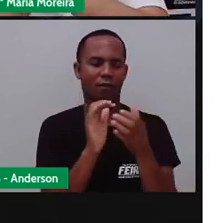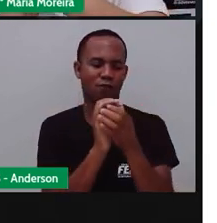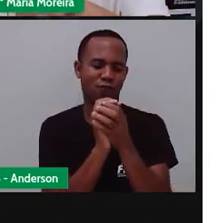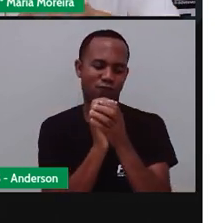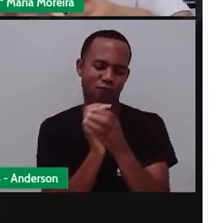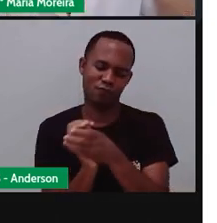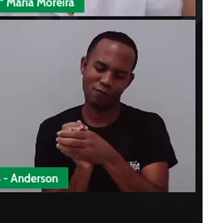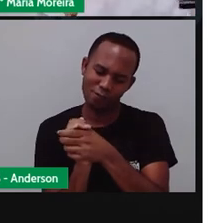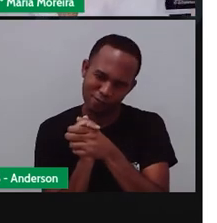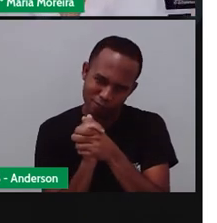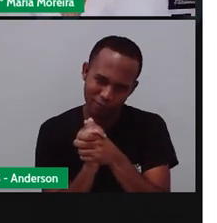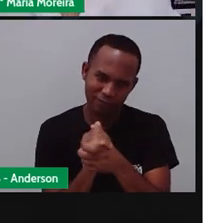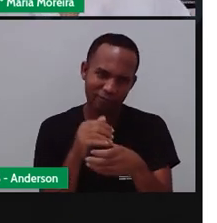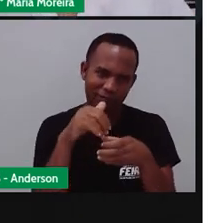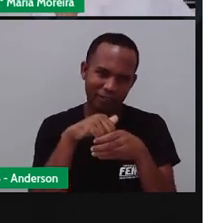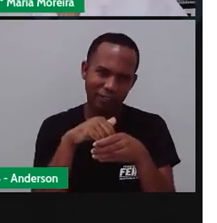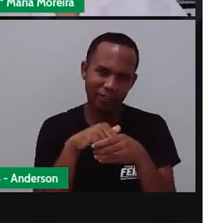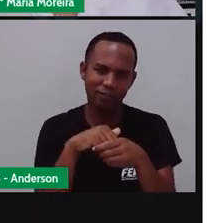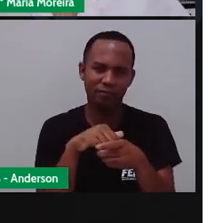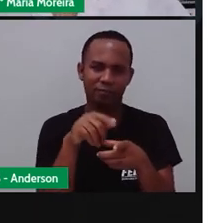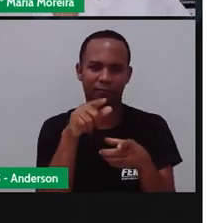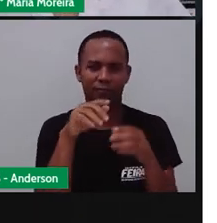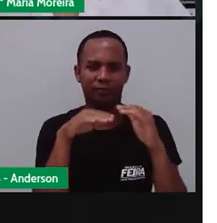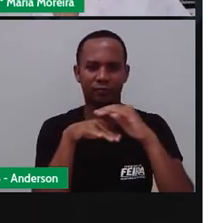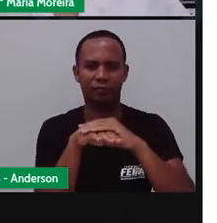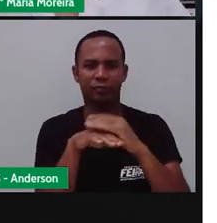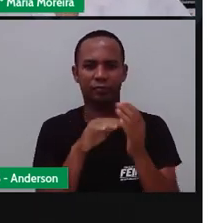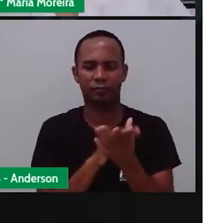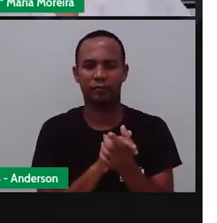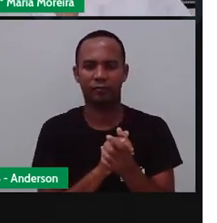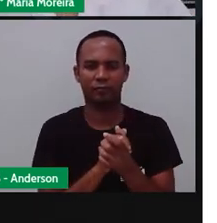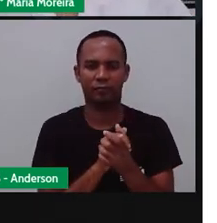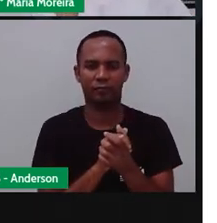vai estar mais quente do que aqui fora, tá?